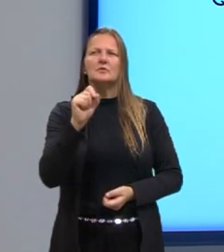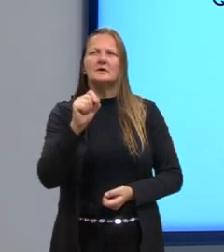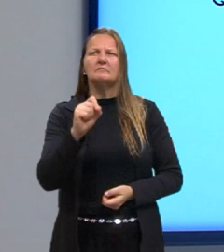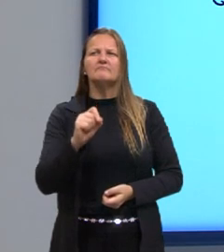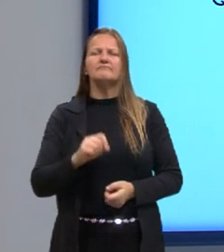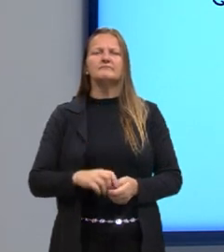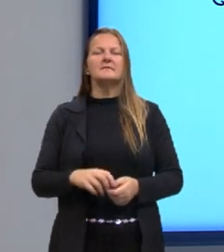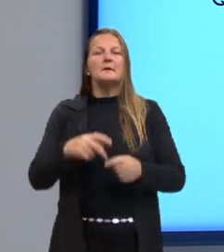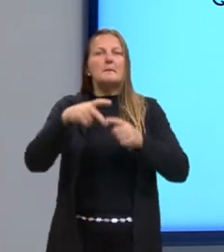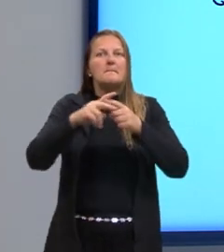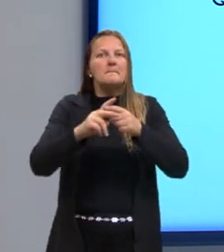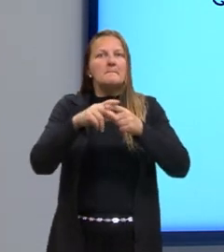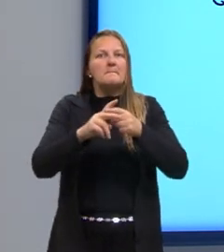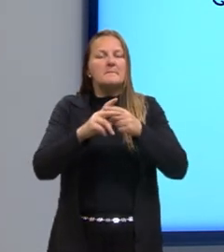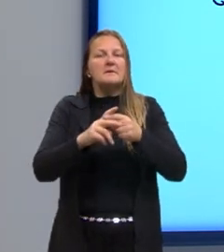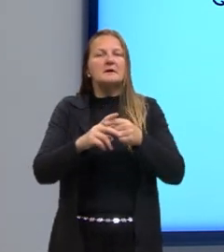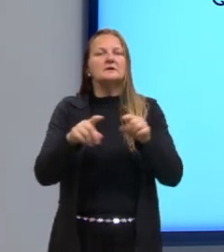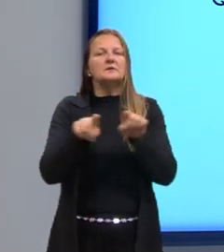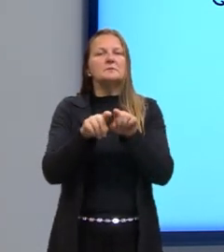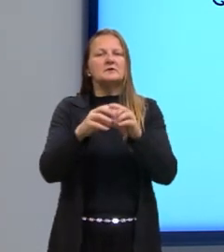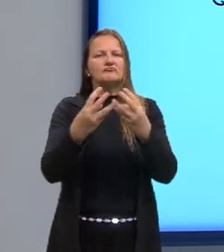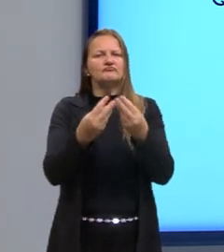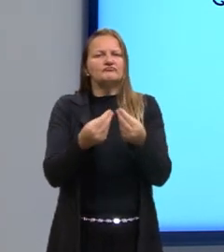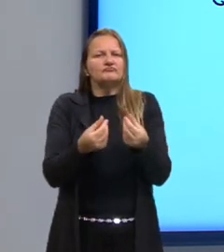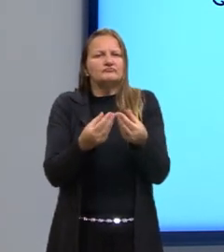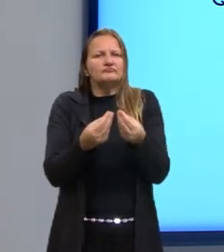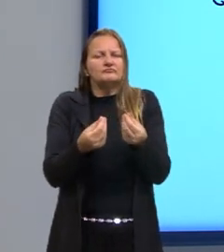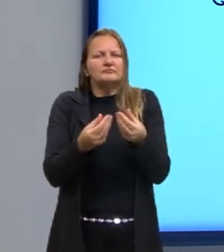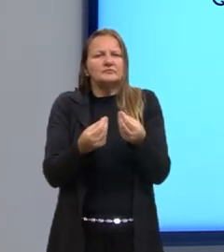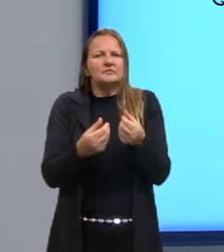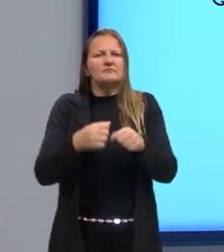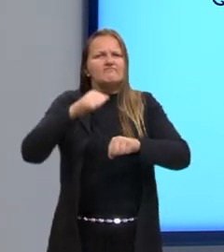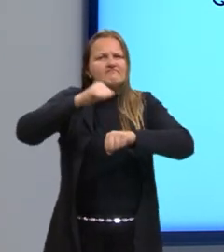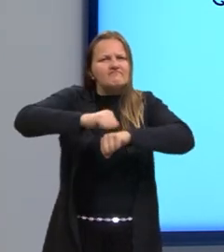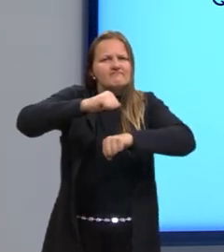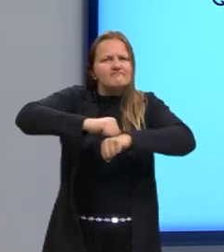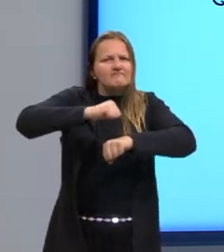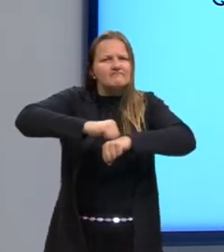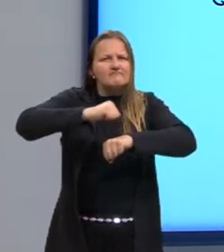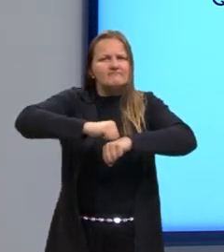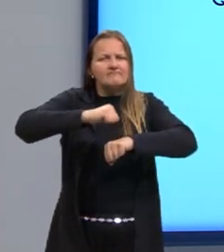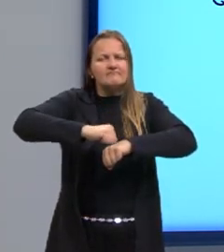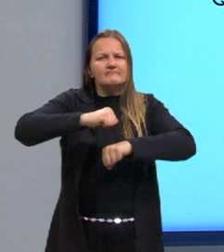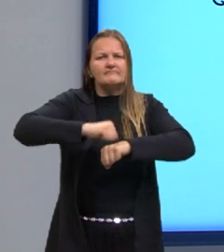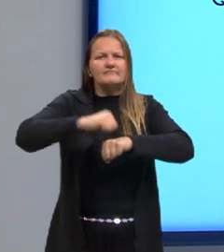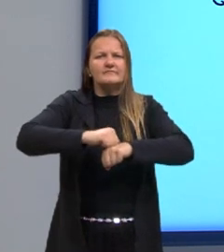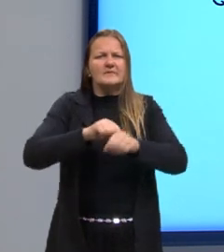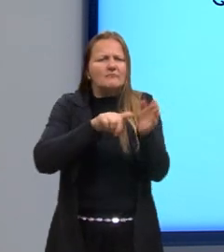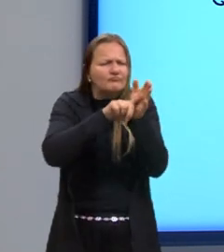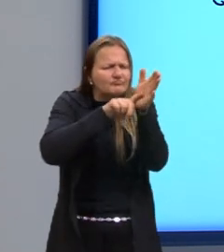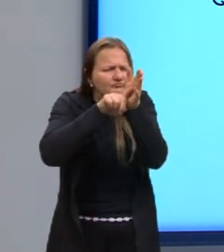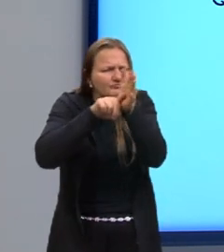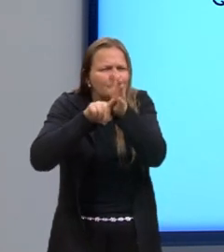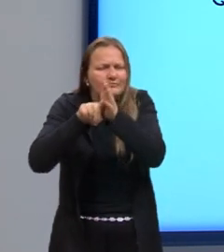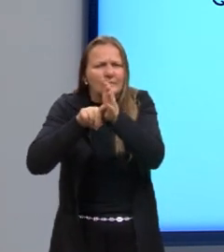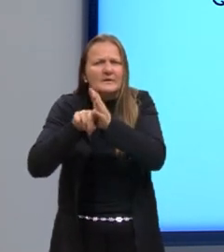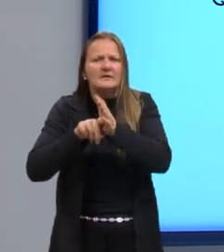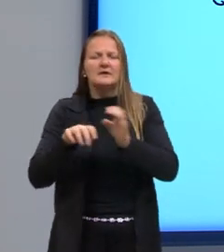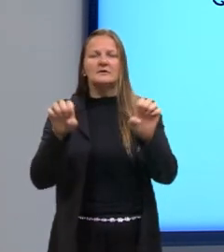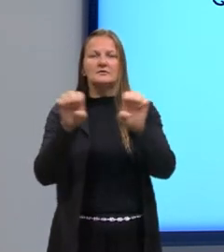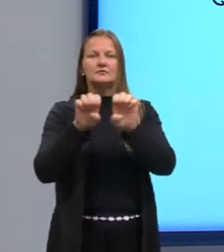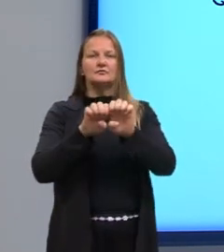mecânica e há degradação, tá? Tem que ser bem resistente essa madeira. Foram analisadas as estruturas